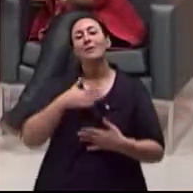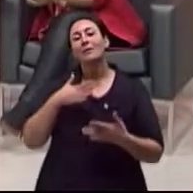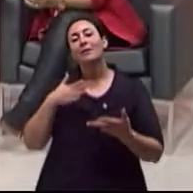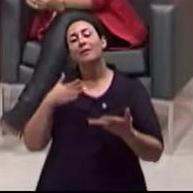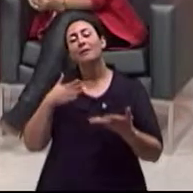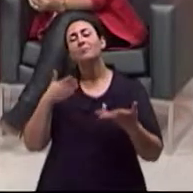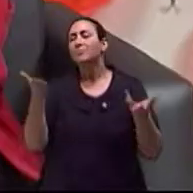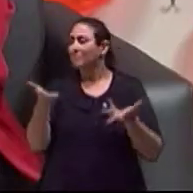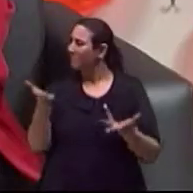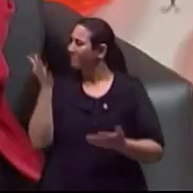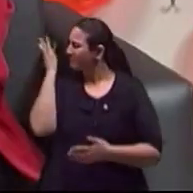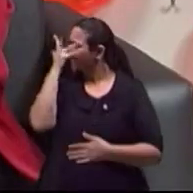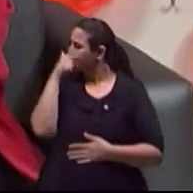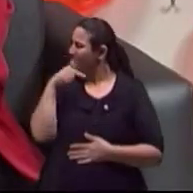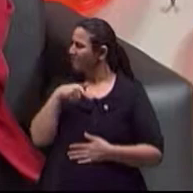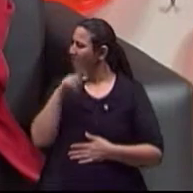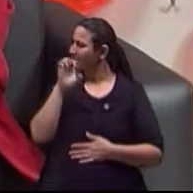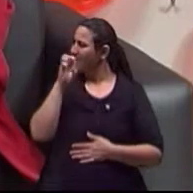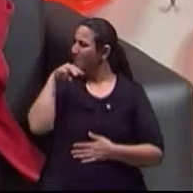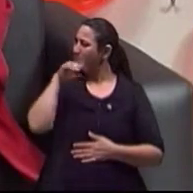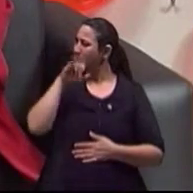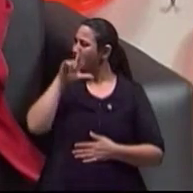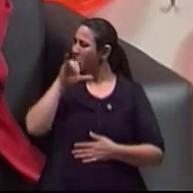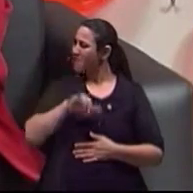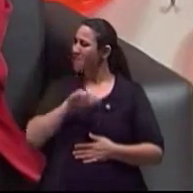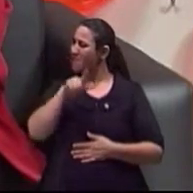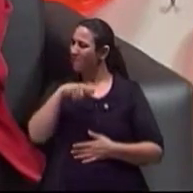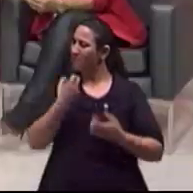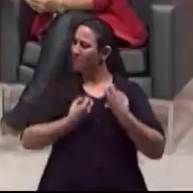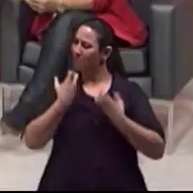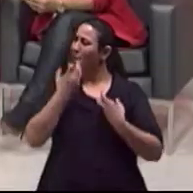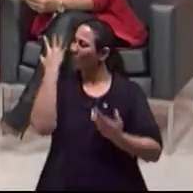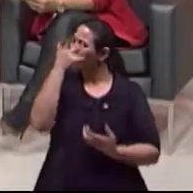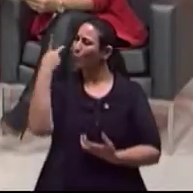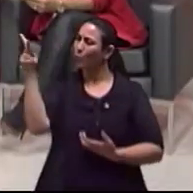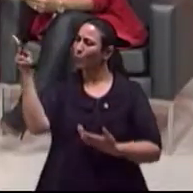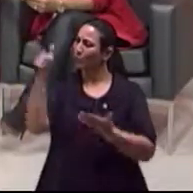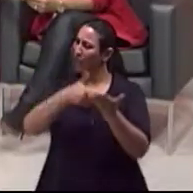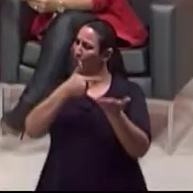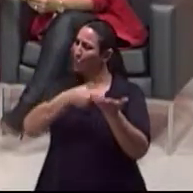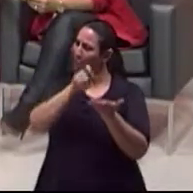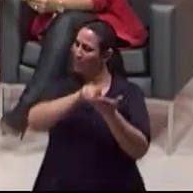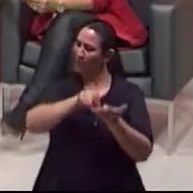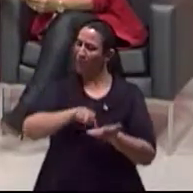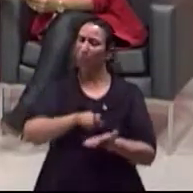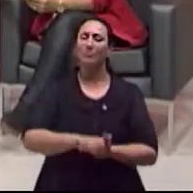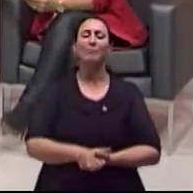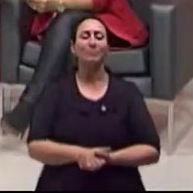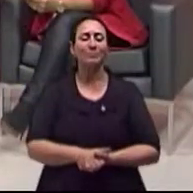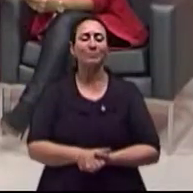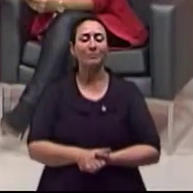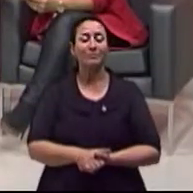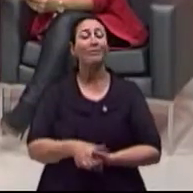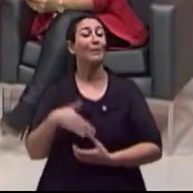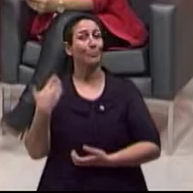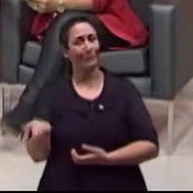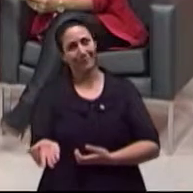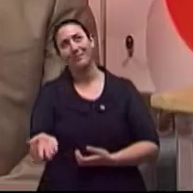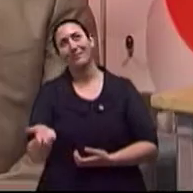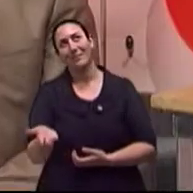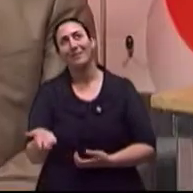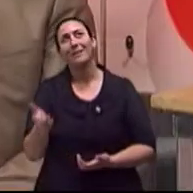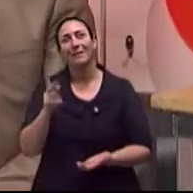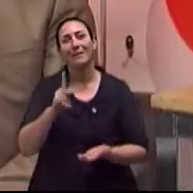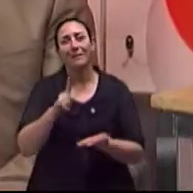forma Lindas palavras da Emily Dixon, né? Que está no teu livro Sem dúvida Pois é, o que realmente